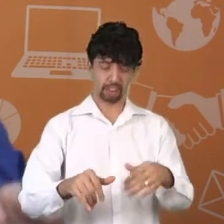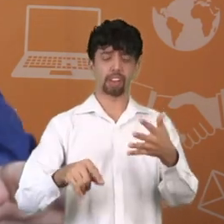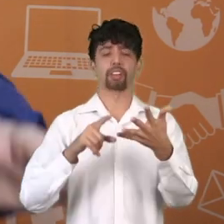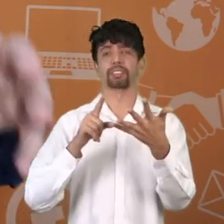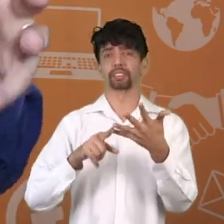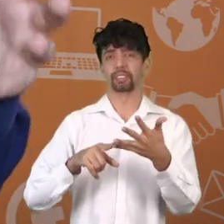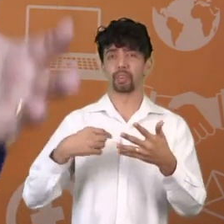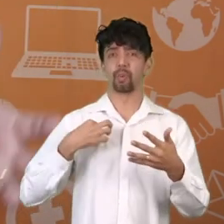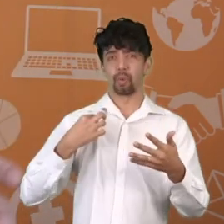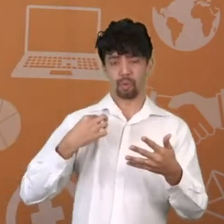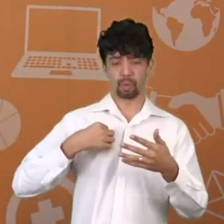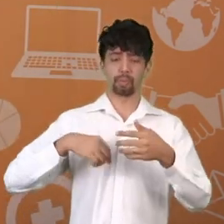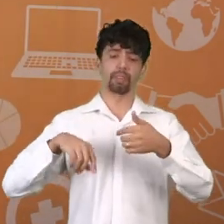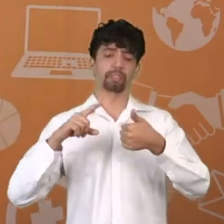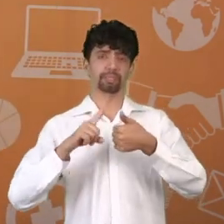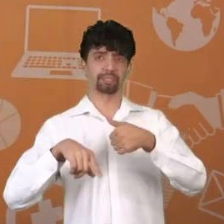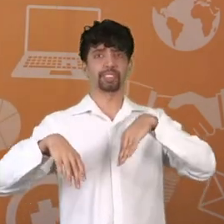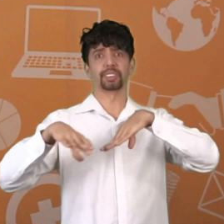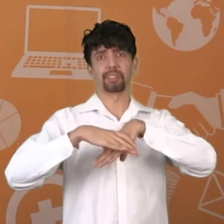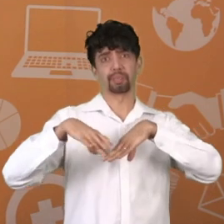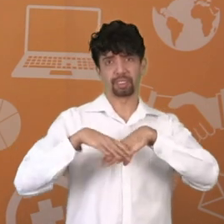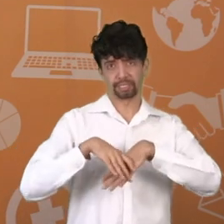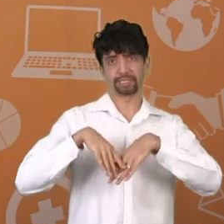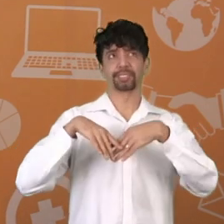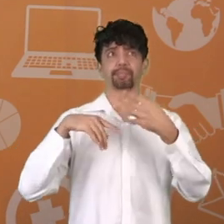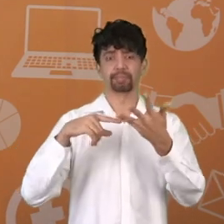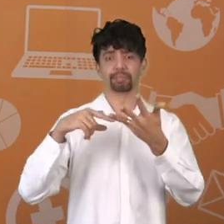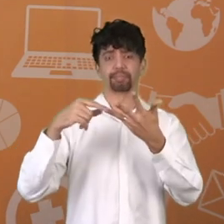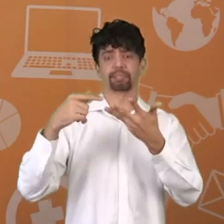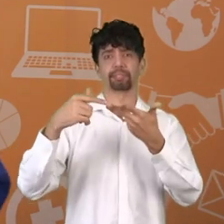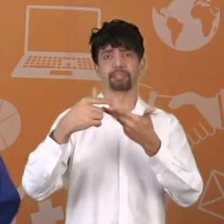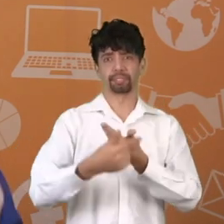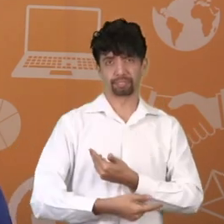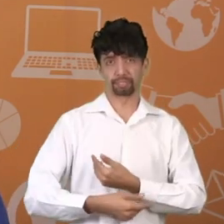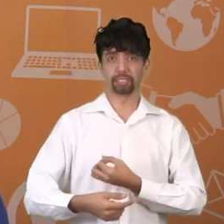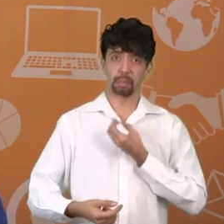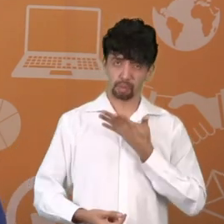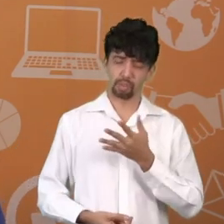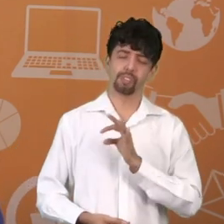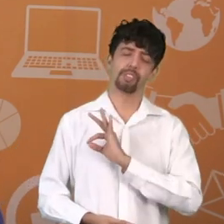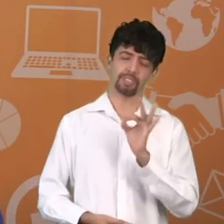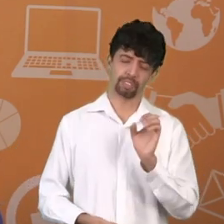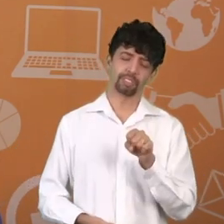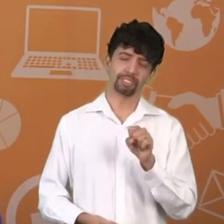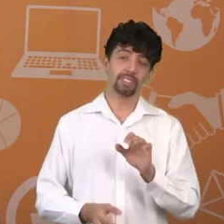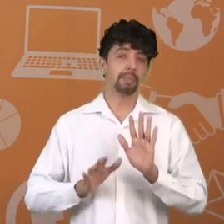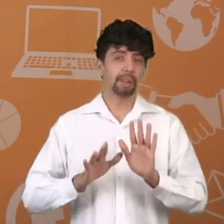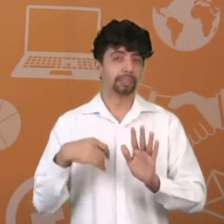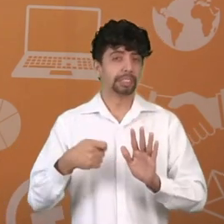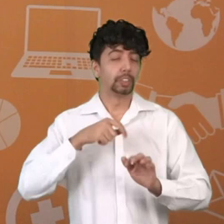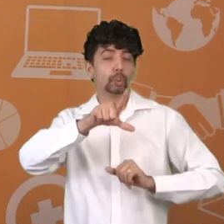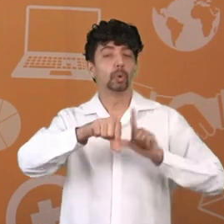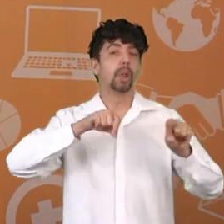sapatos. Não que isso não seja um prazer. Claro que é. Mas é preciso fazer escolhas. Por